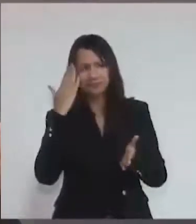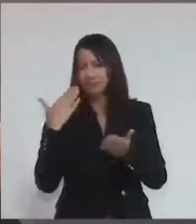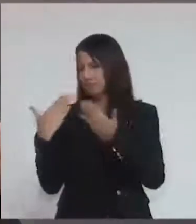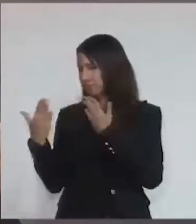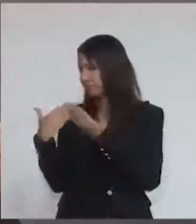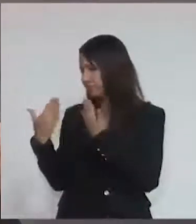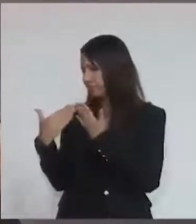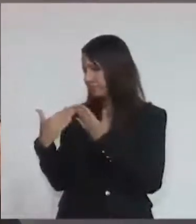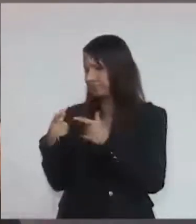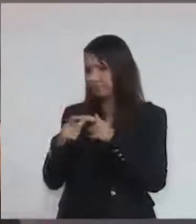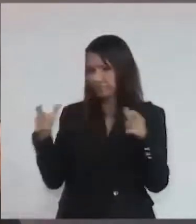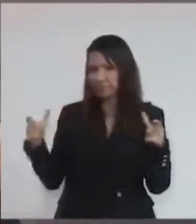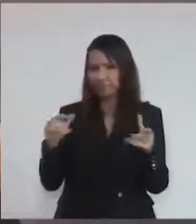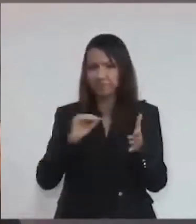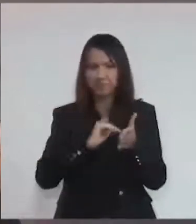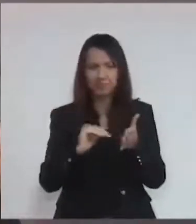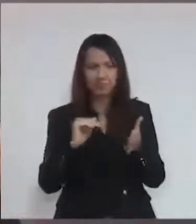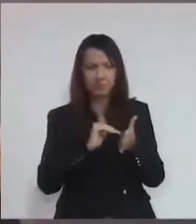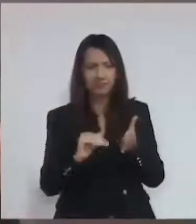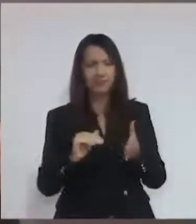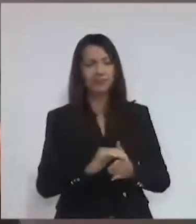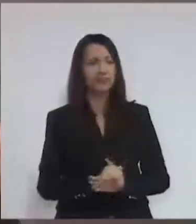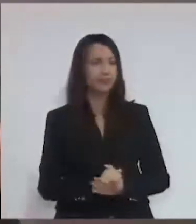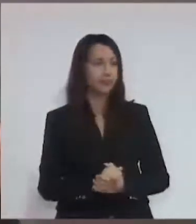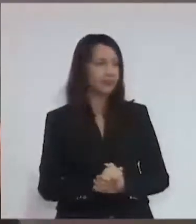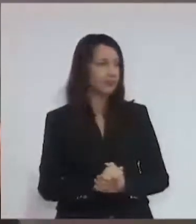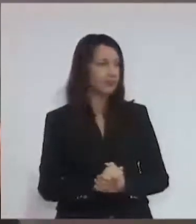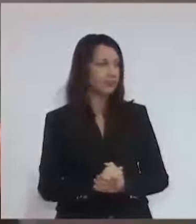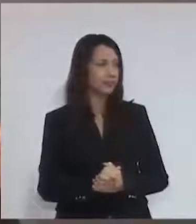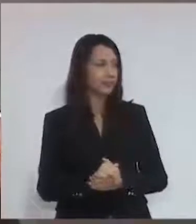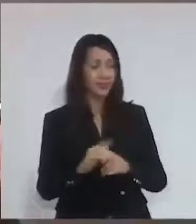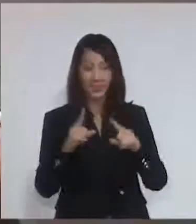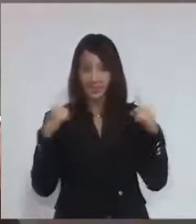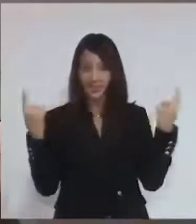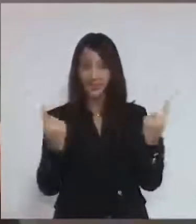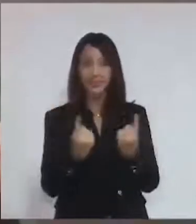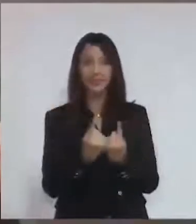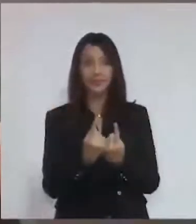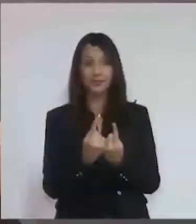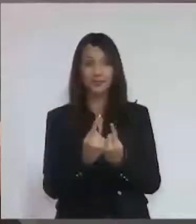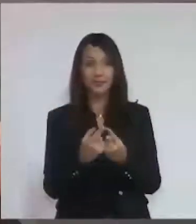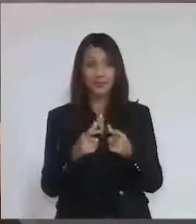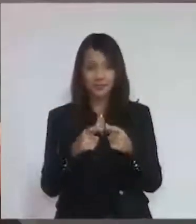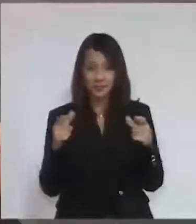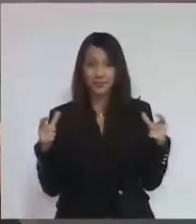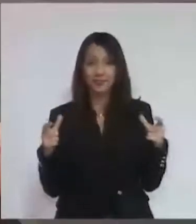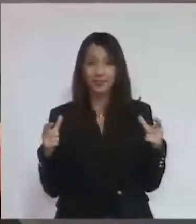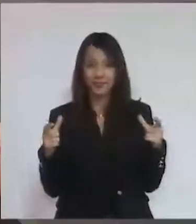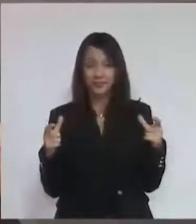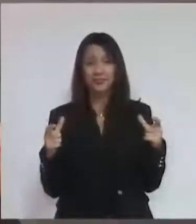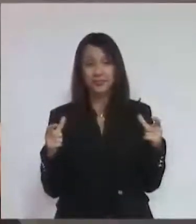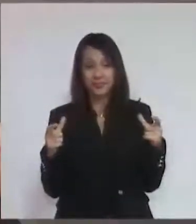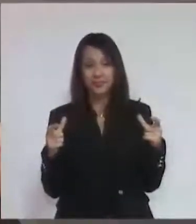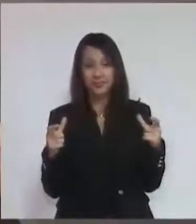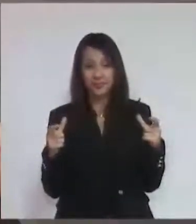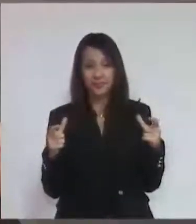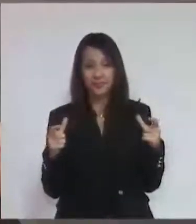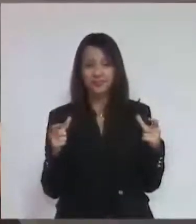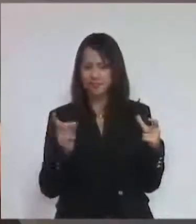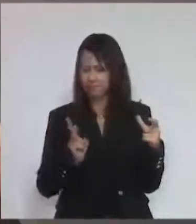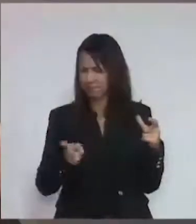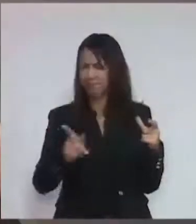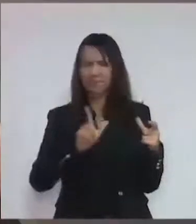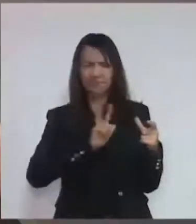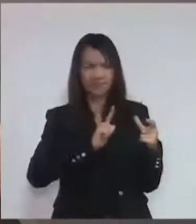muitos secretários e todos, a maioria deles, não vou falar todos, a maioria deles sempre